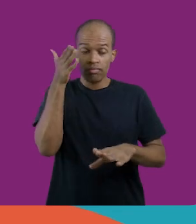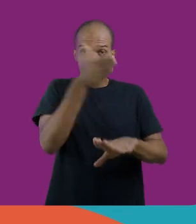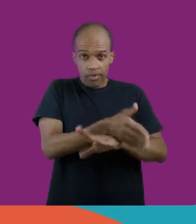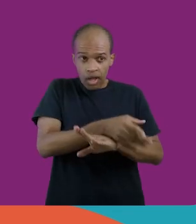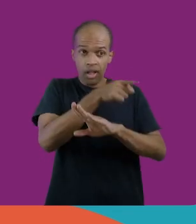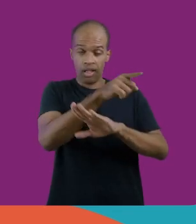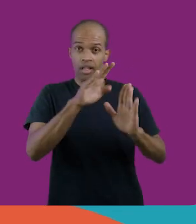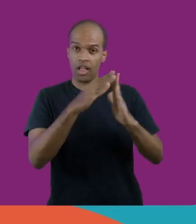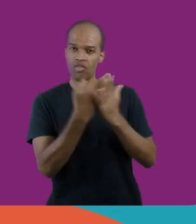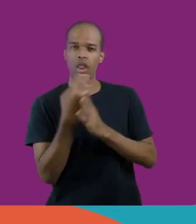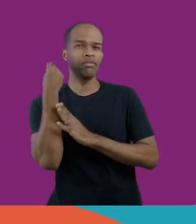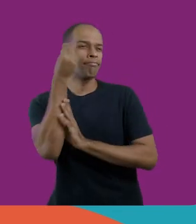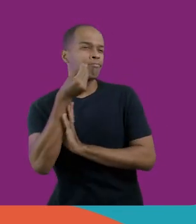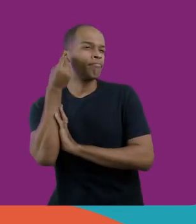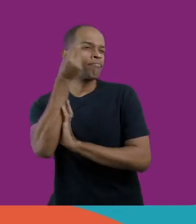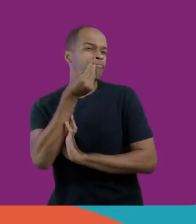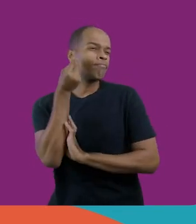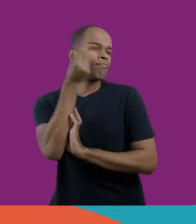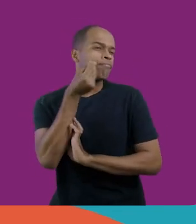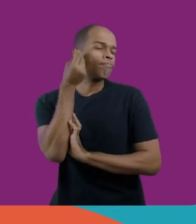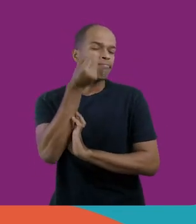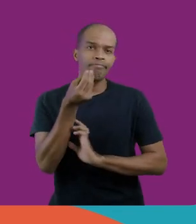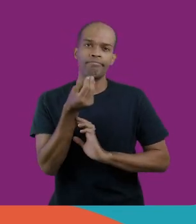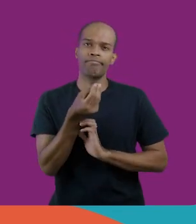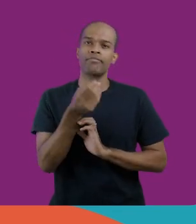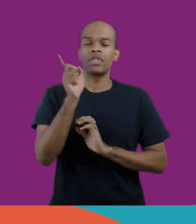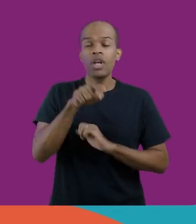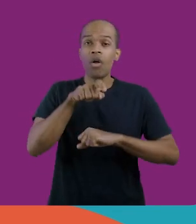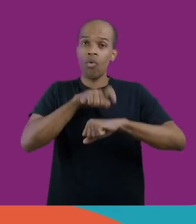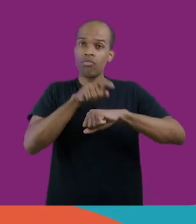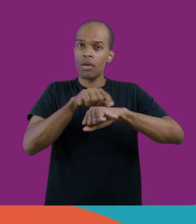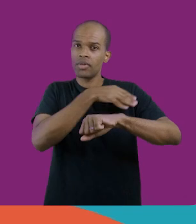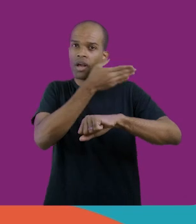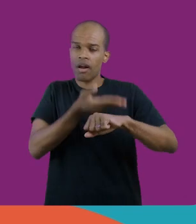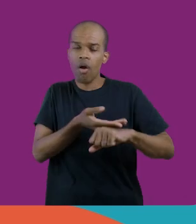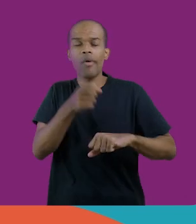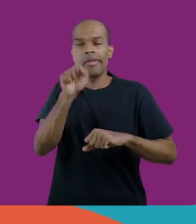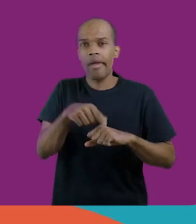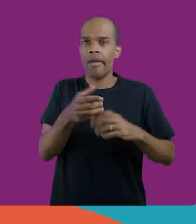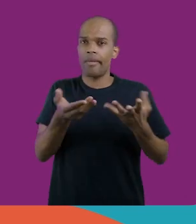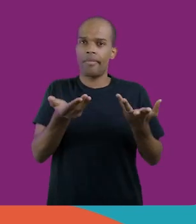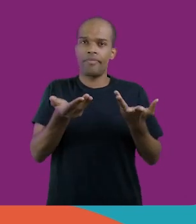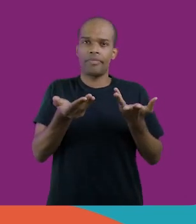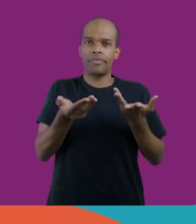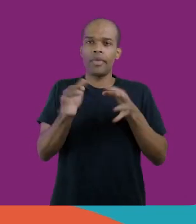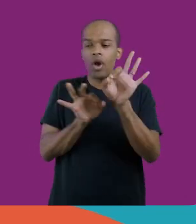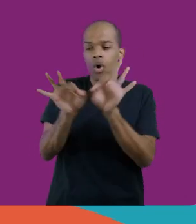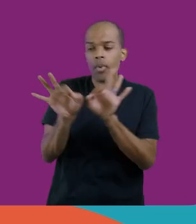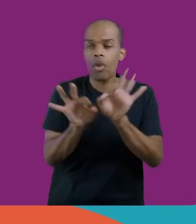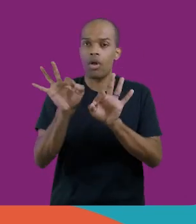passa por ela, que realmente vivencia ela, por quê? Porque um tempo integral, ou seja, é um